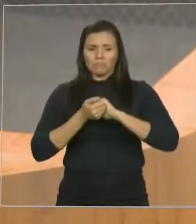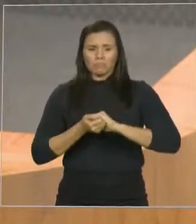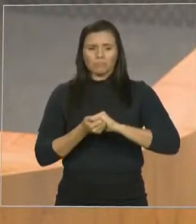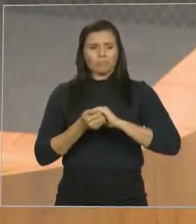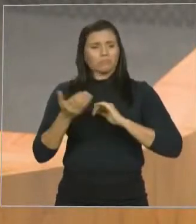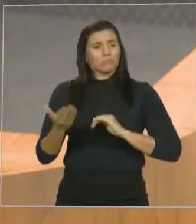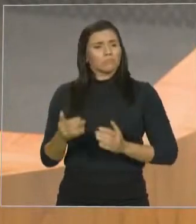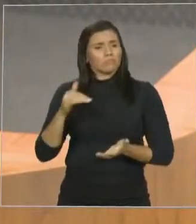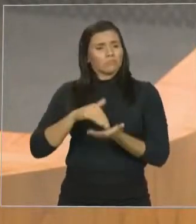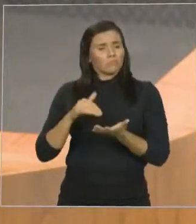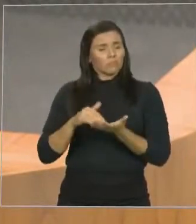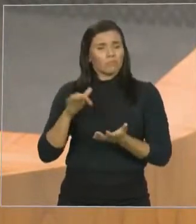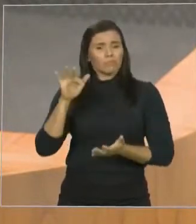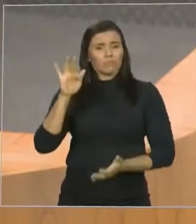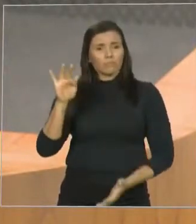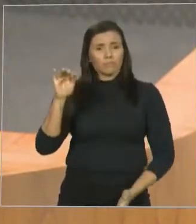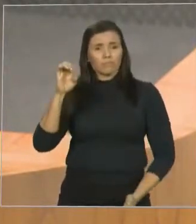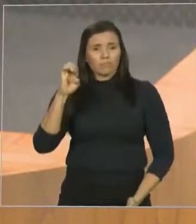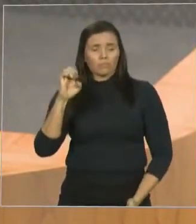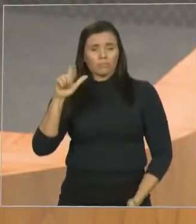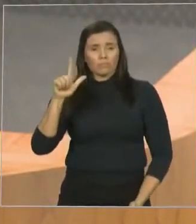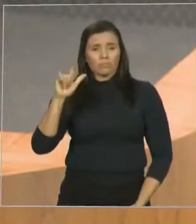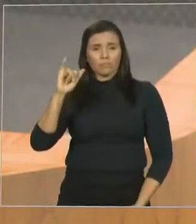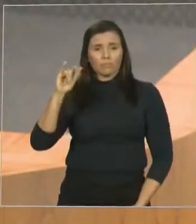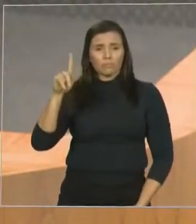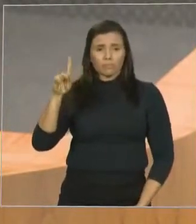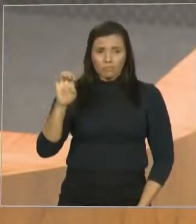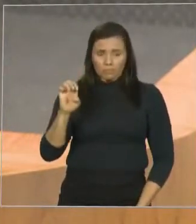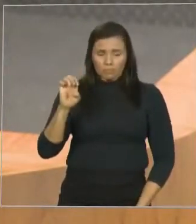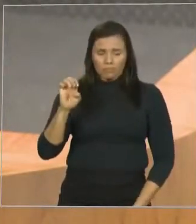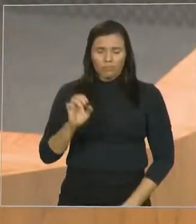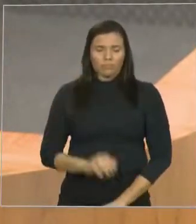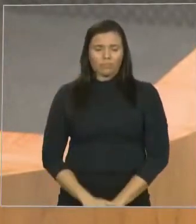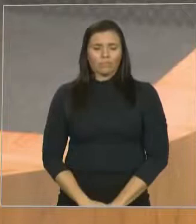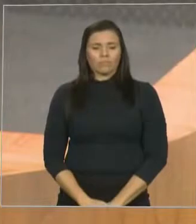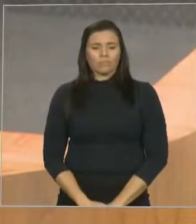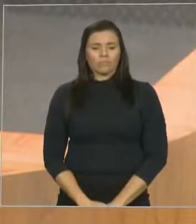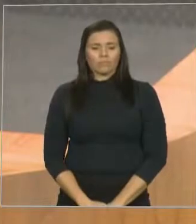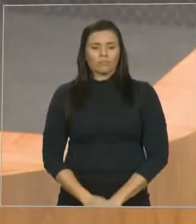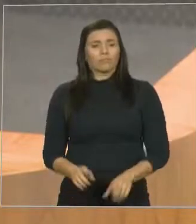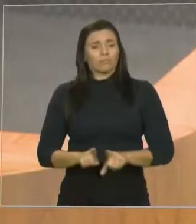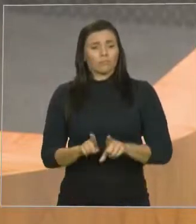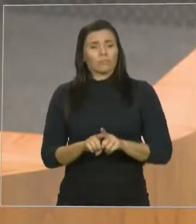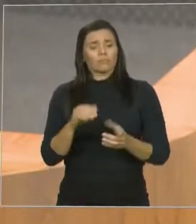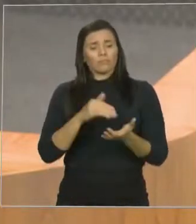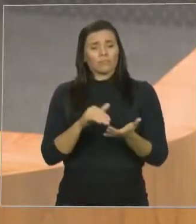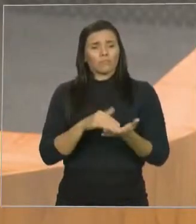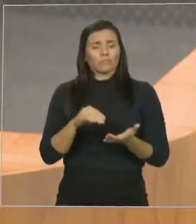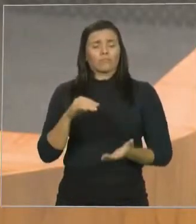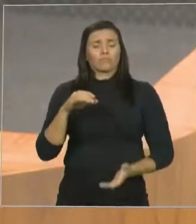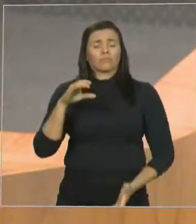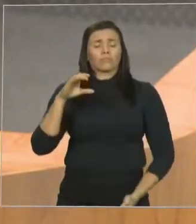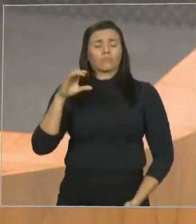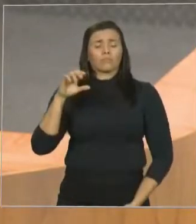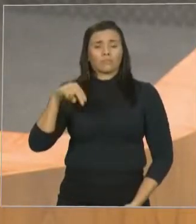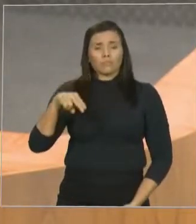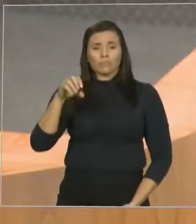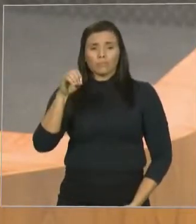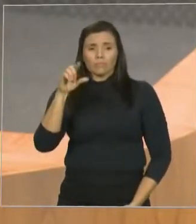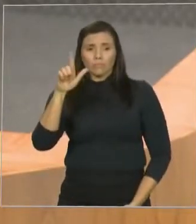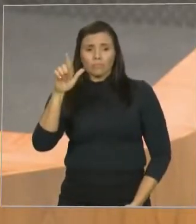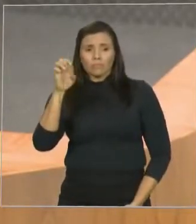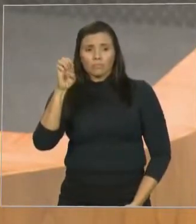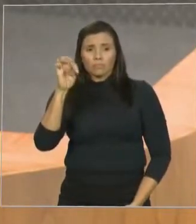secretário Felipe Camarão, assim como também parabenizar o secretário Cleito Noleto, que é quem comanda